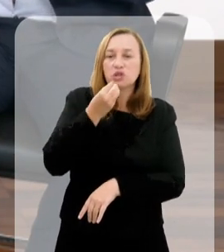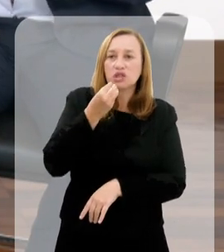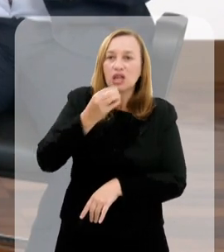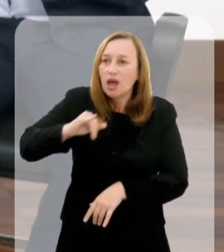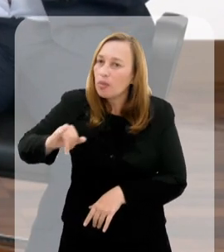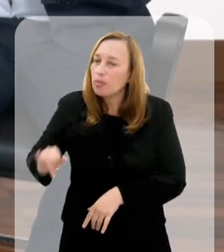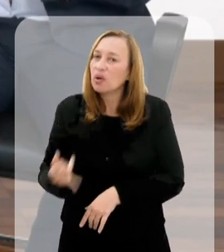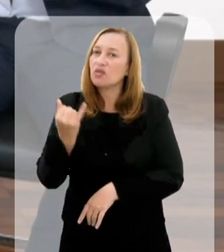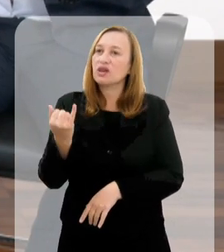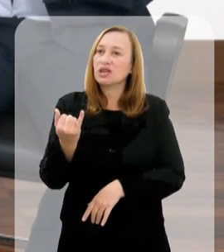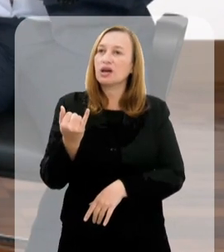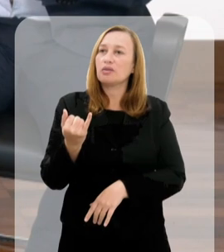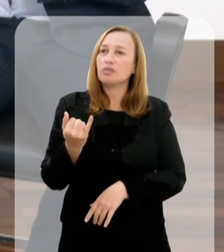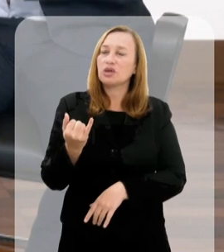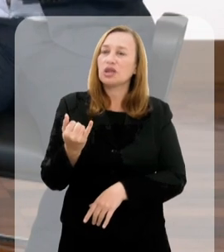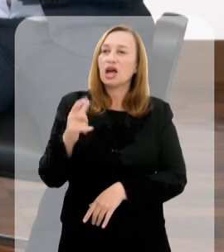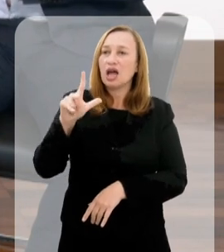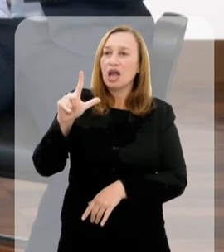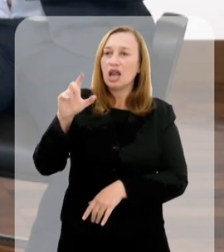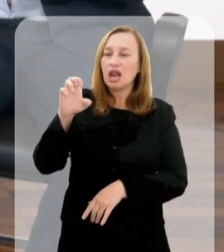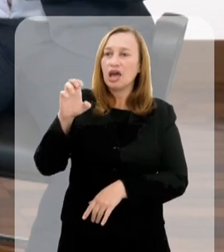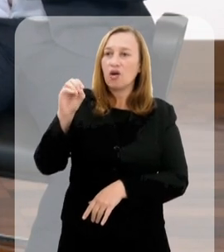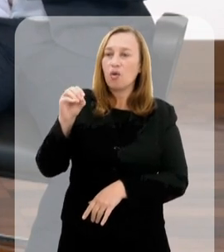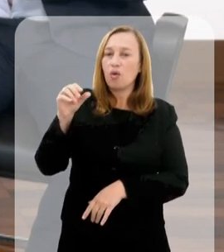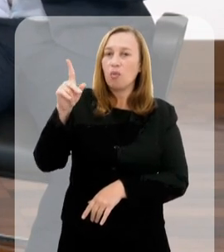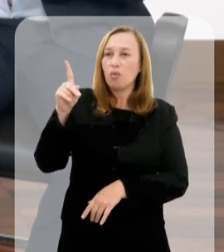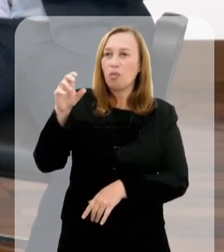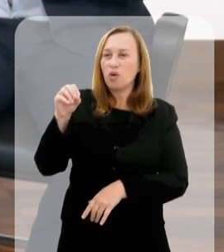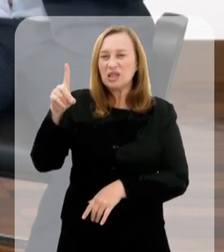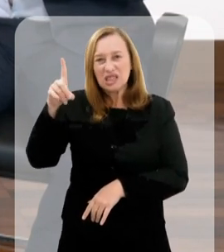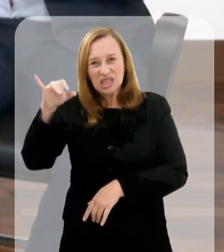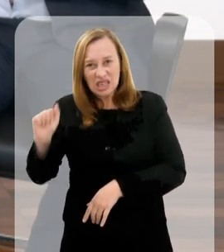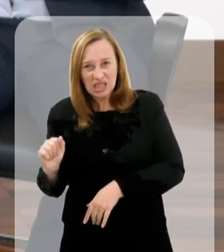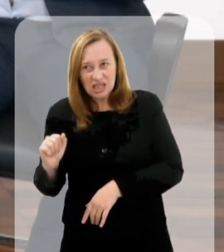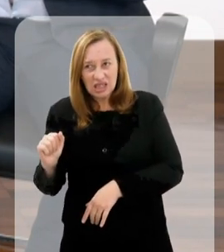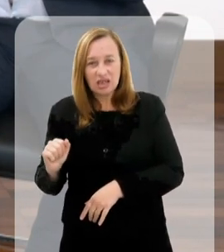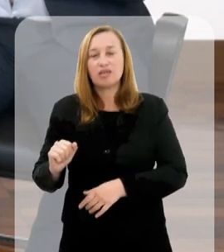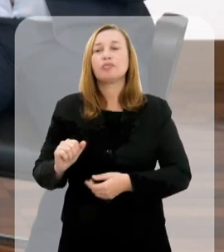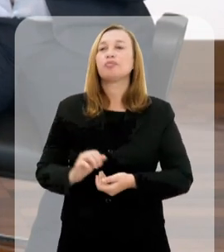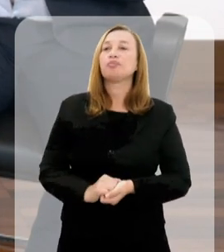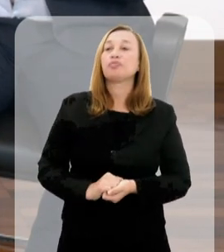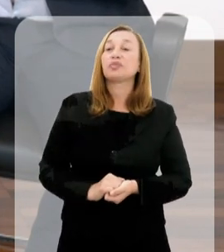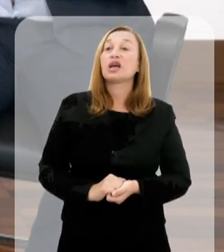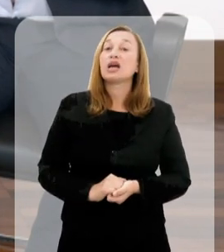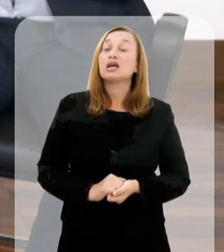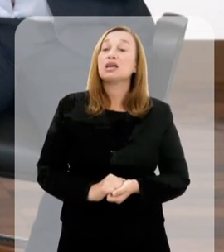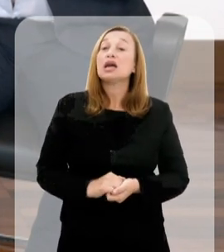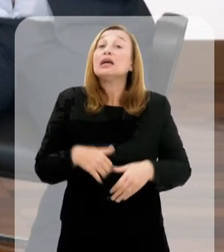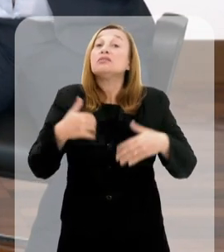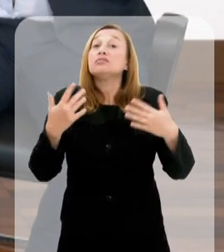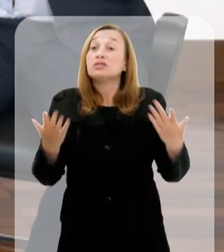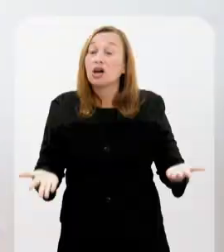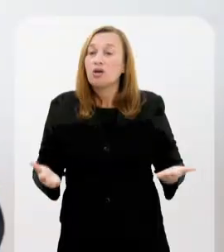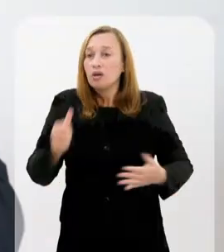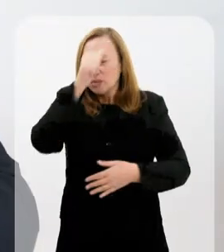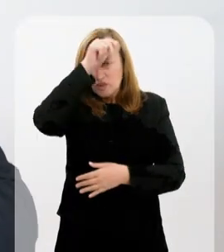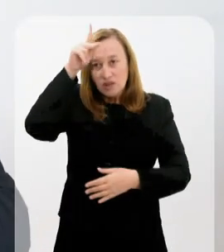uma oportunidade de aproveitamento da Leopoldina, da Estação Barão de Mauá, Estação da Leopoldina.